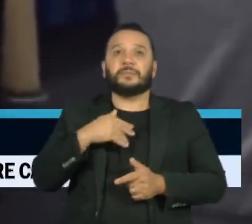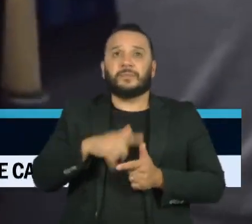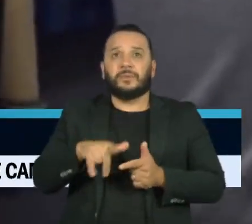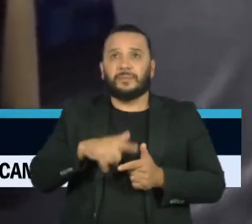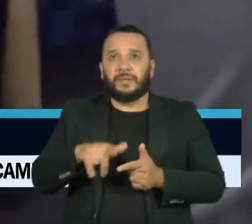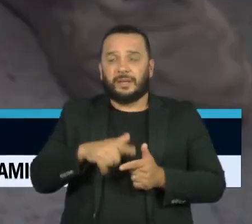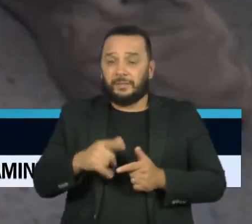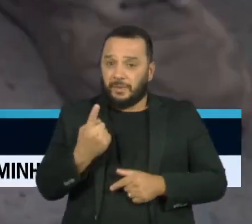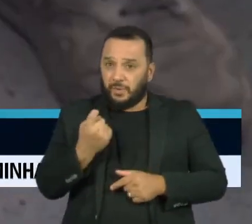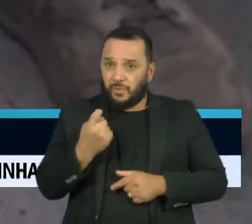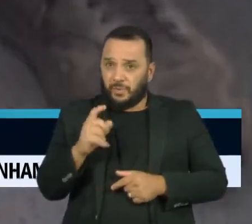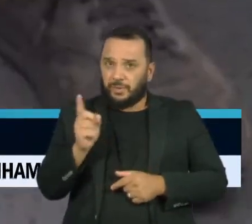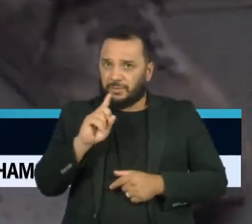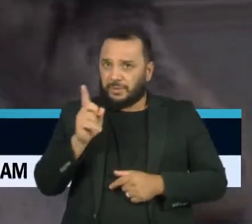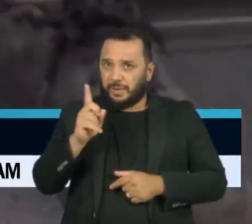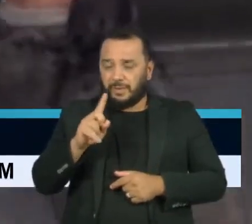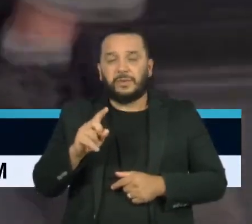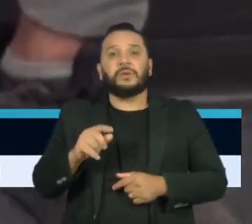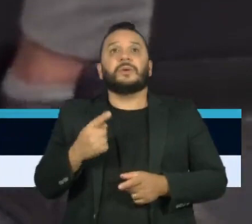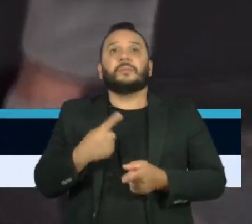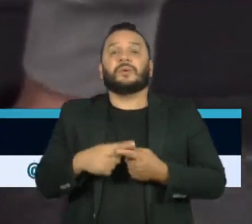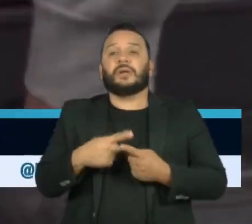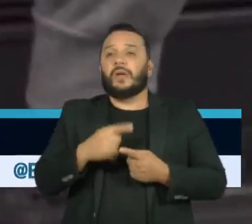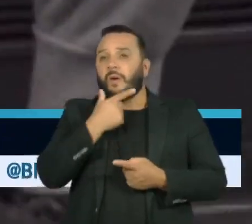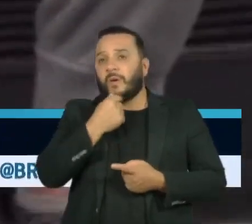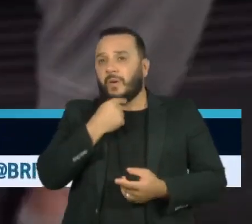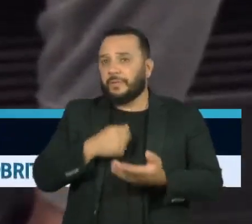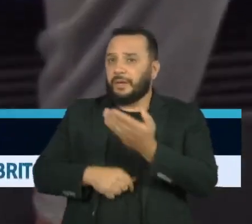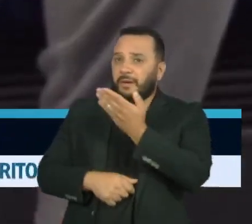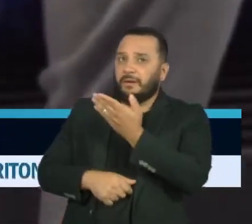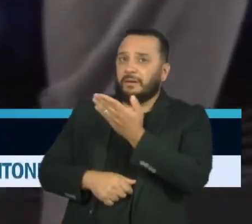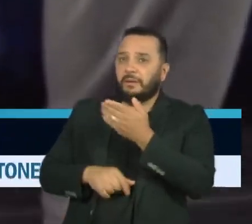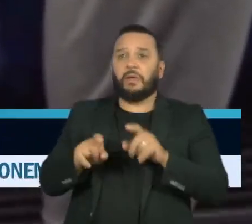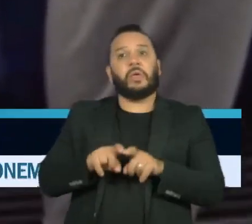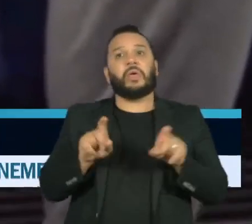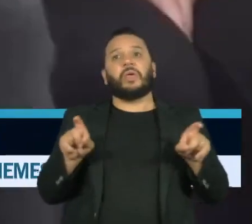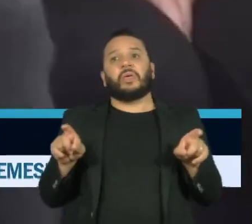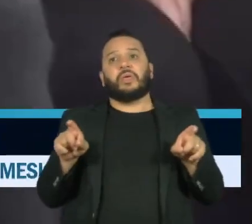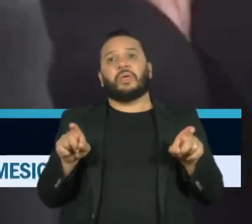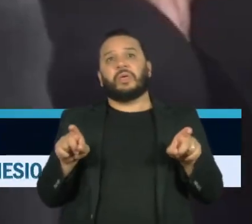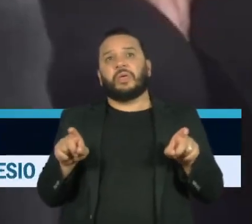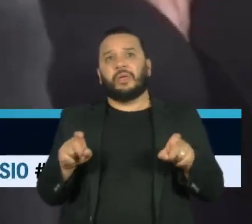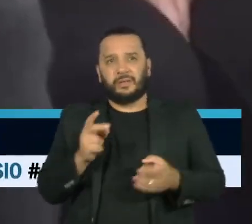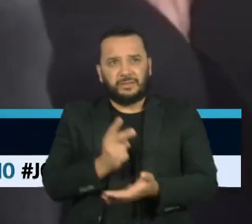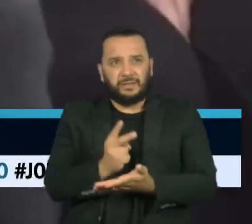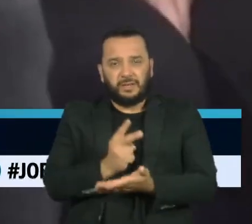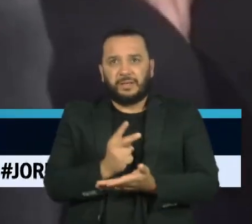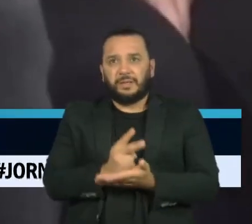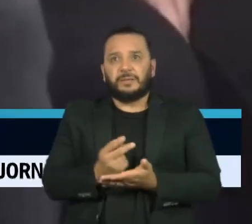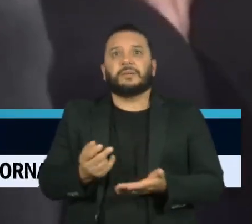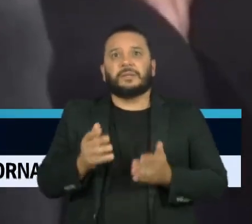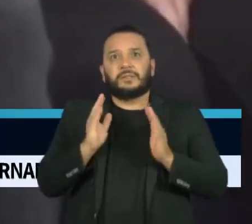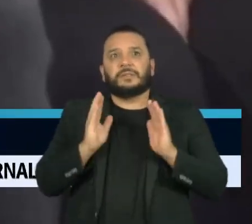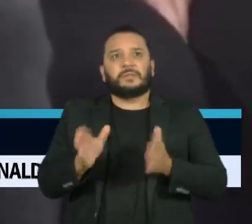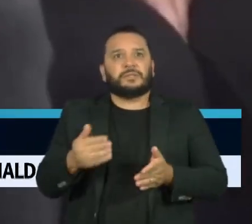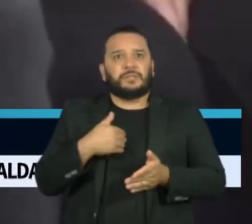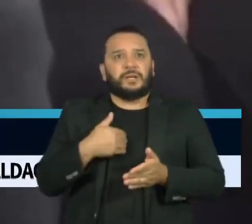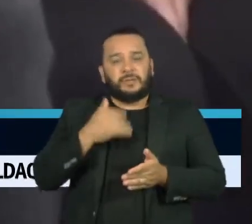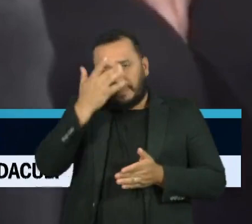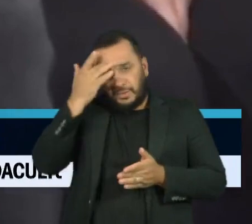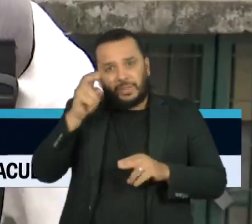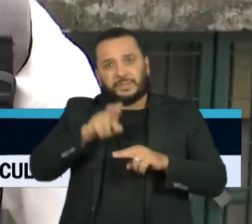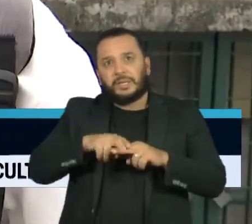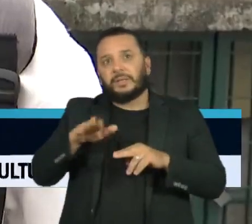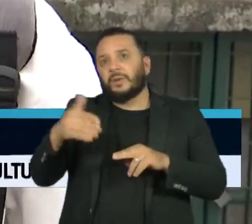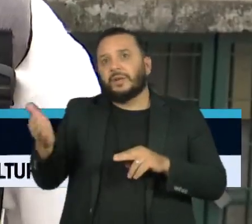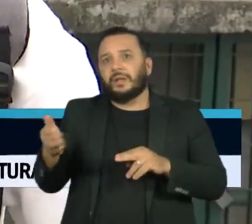problema enfrentado pelas mulheres, que se deparam com homens, assim, de pernas abertas, ocupando espaço de quem senta ao